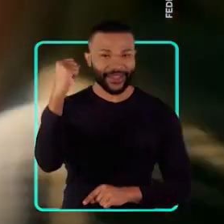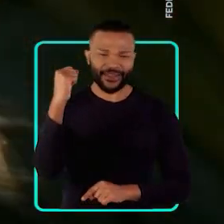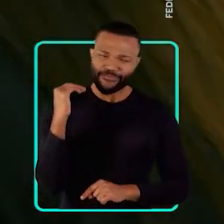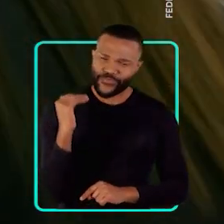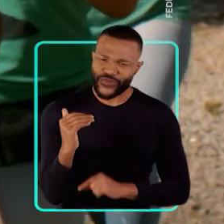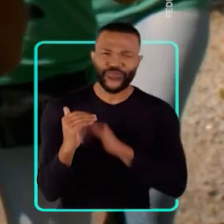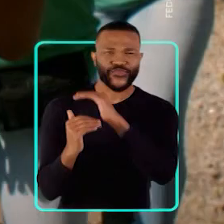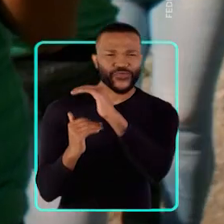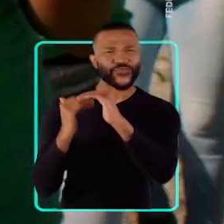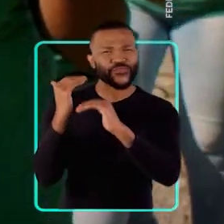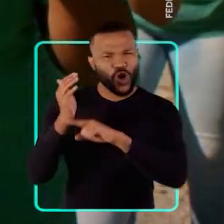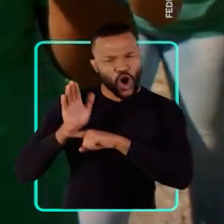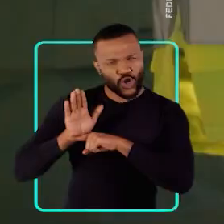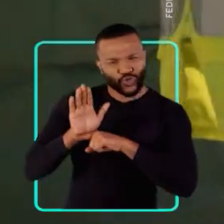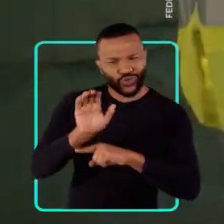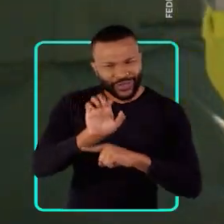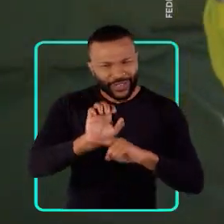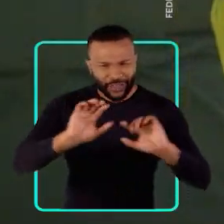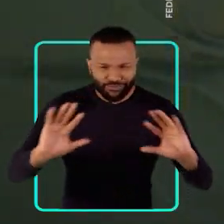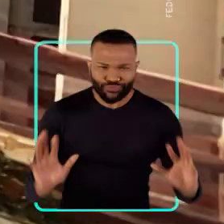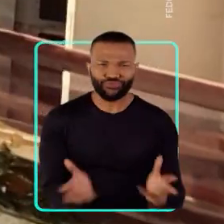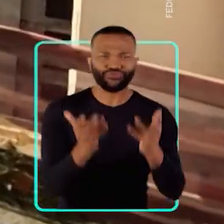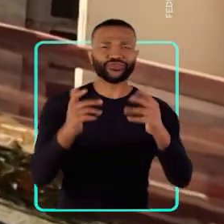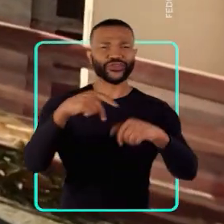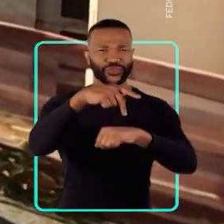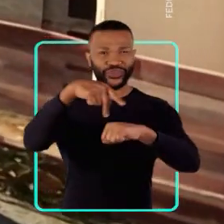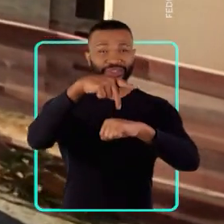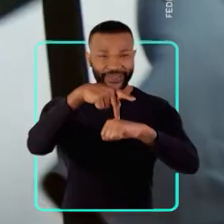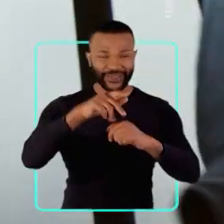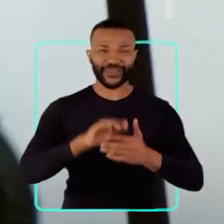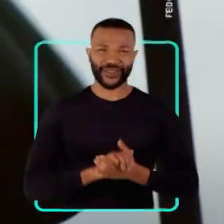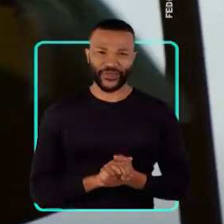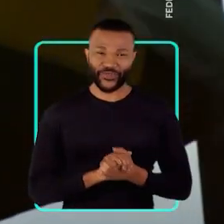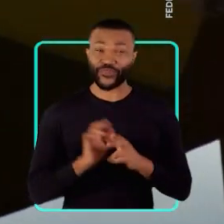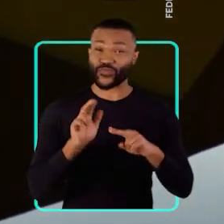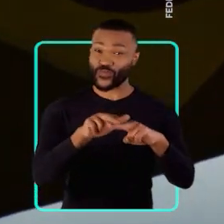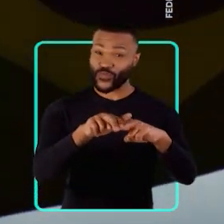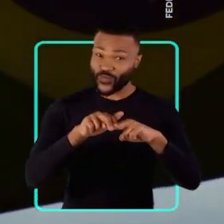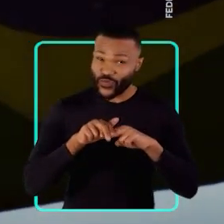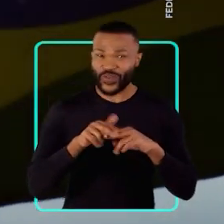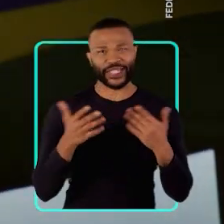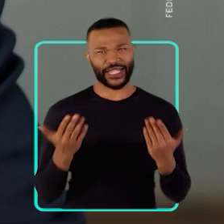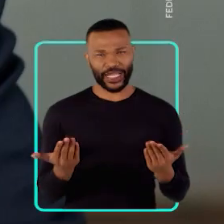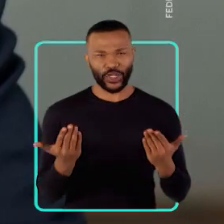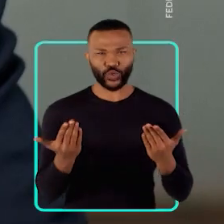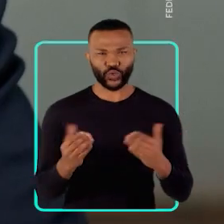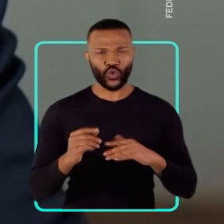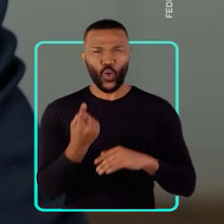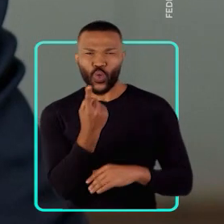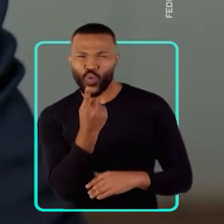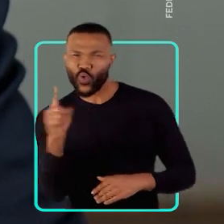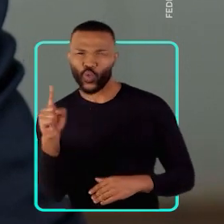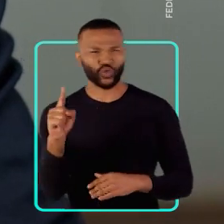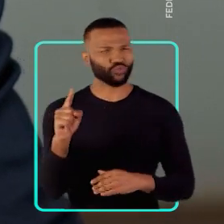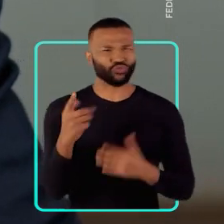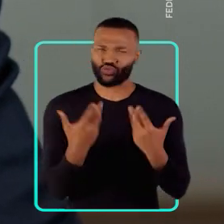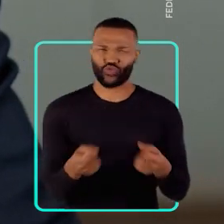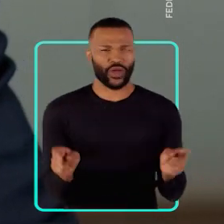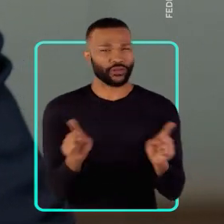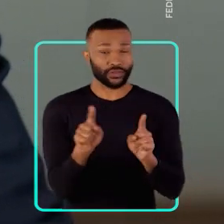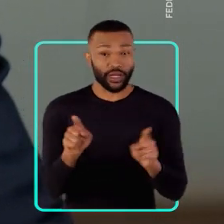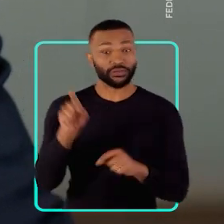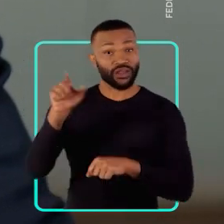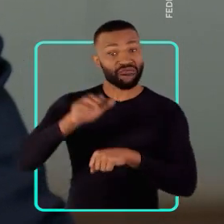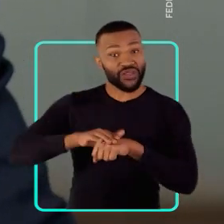Crescer e fazer crescer nosso Estado e nosso país. Por isso, não aceita ser colocado em segundo plano,